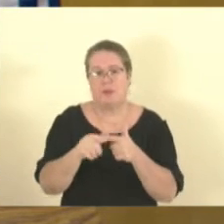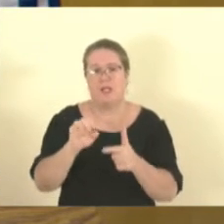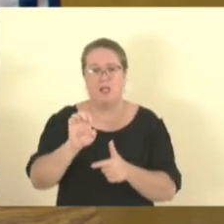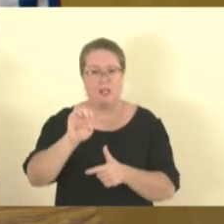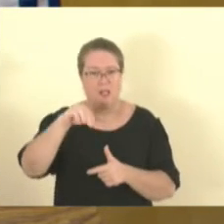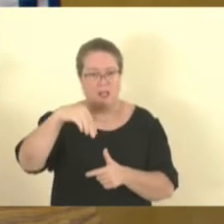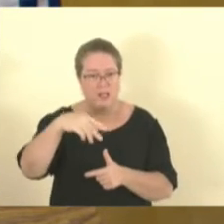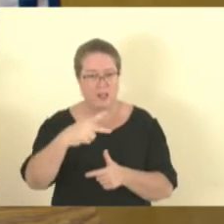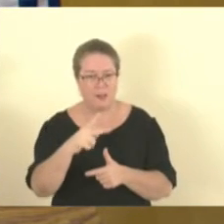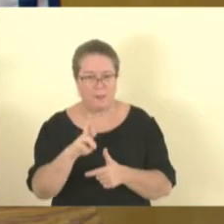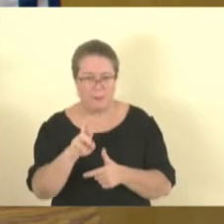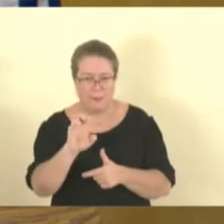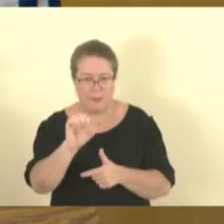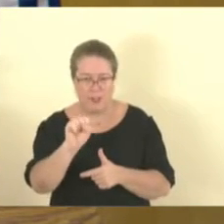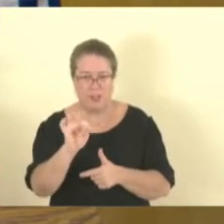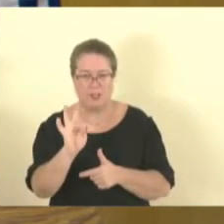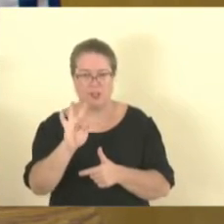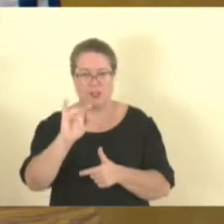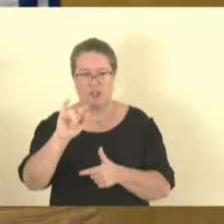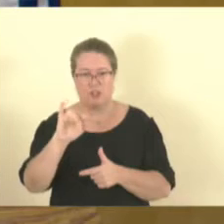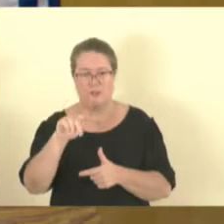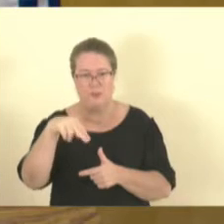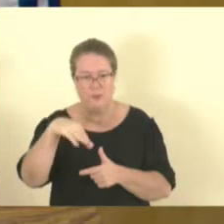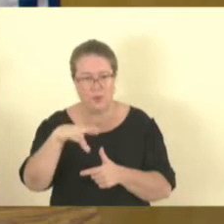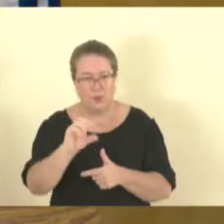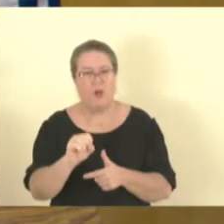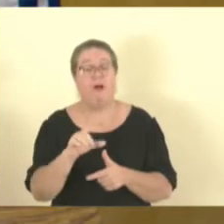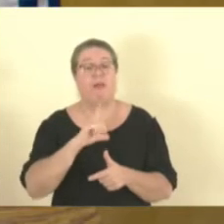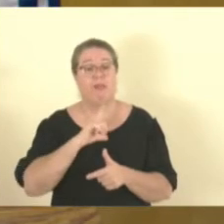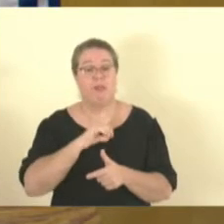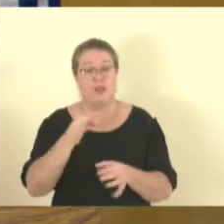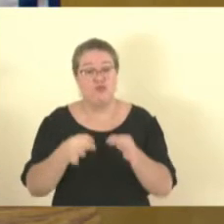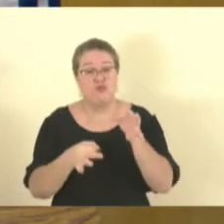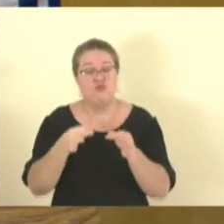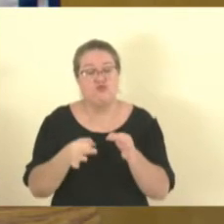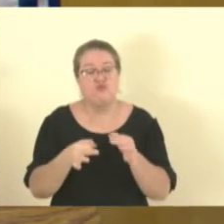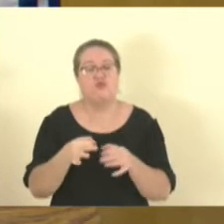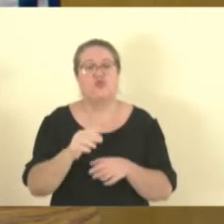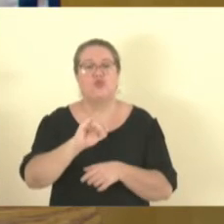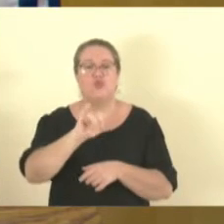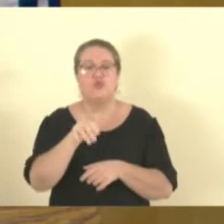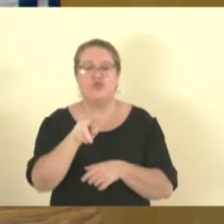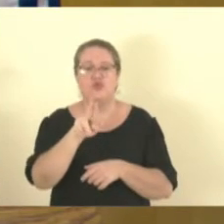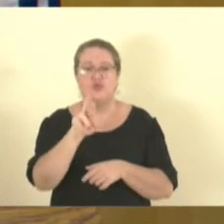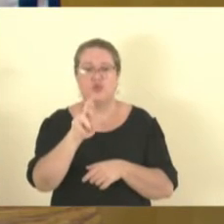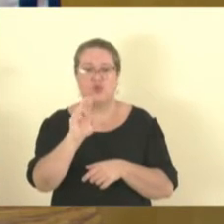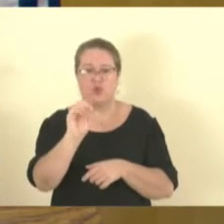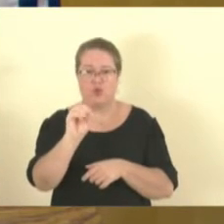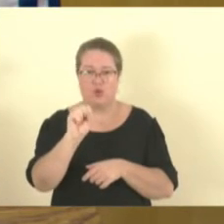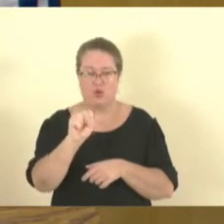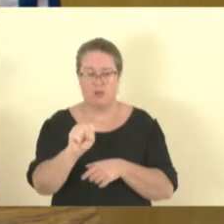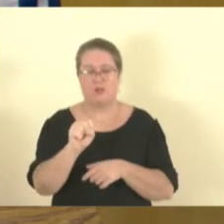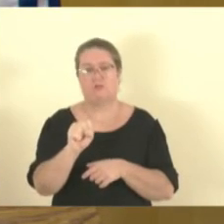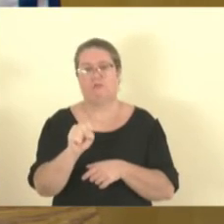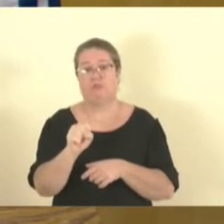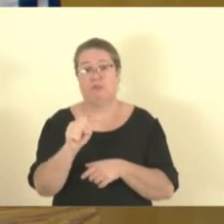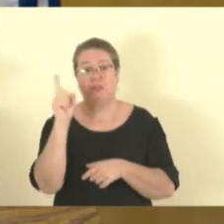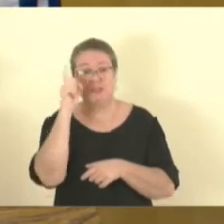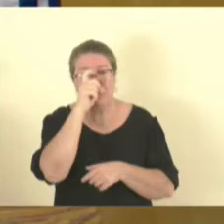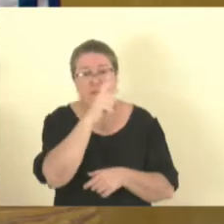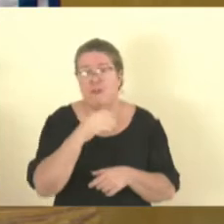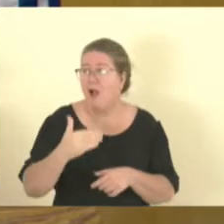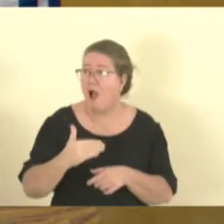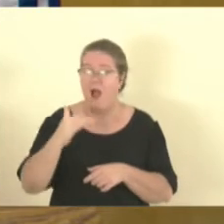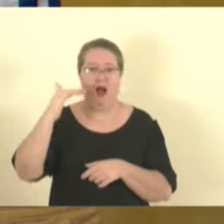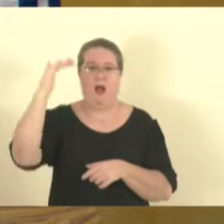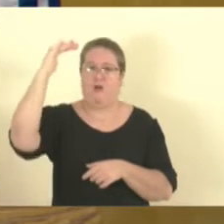os juros, estão os juros abusivos. Se fossem juros de mercado, tudo bem, mas chega ao ponto, ao cúmulo do absurdo